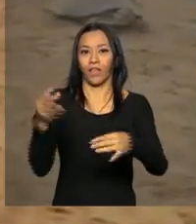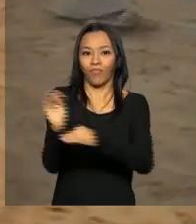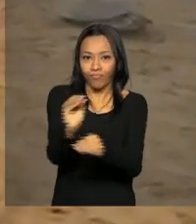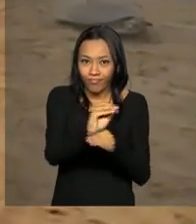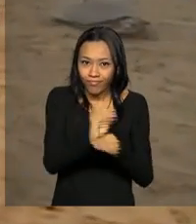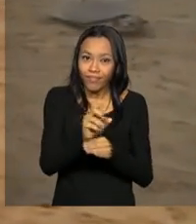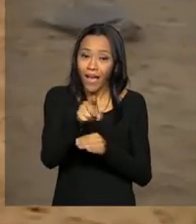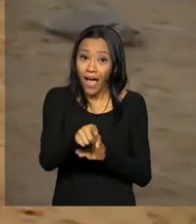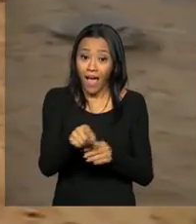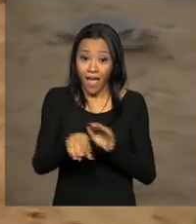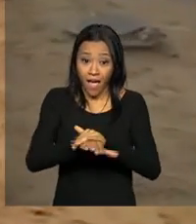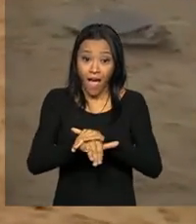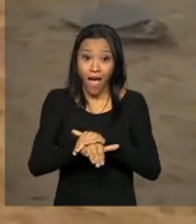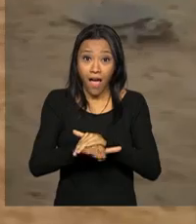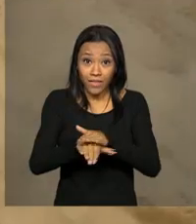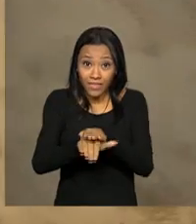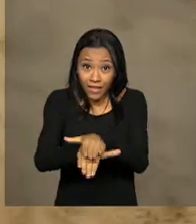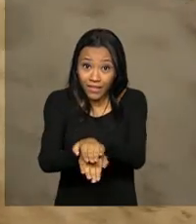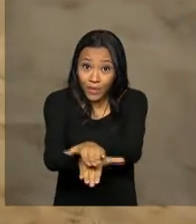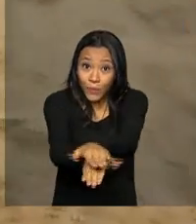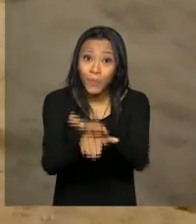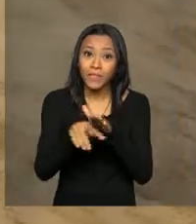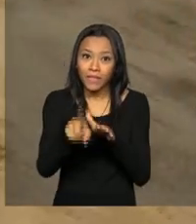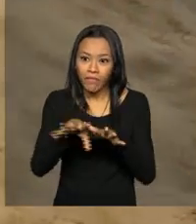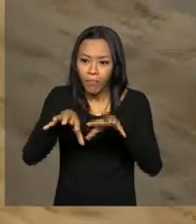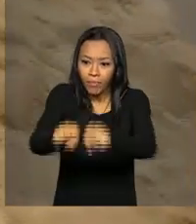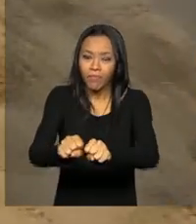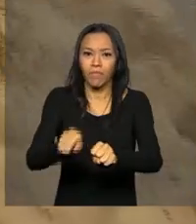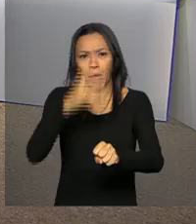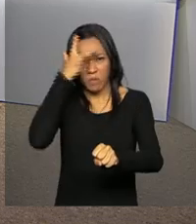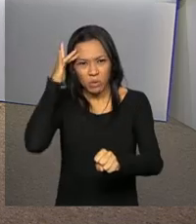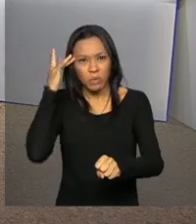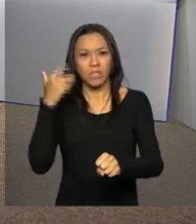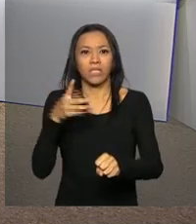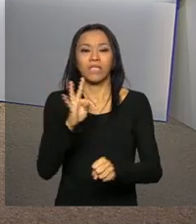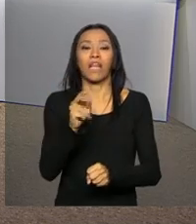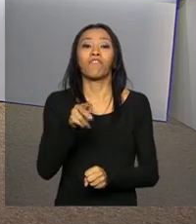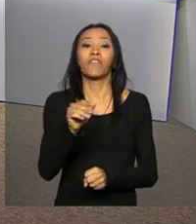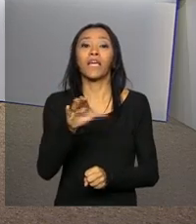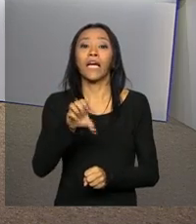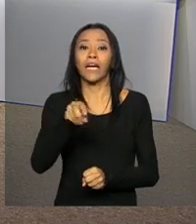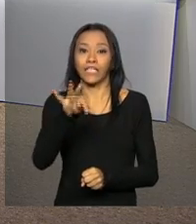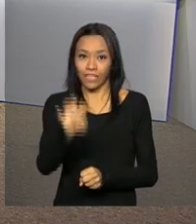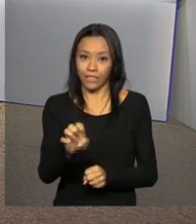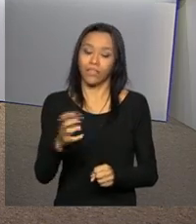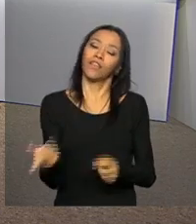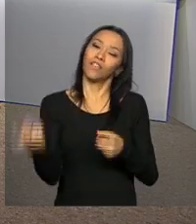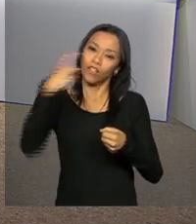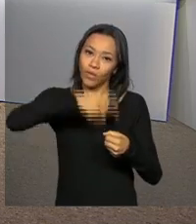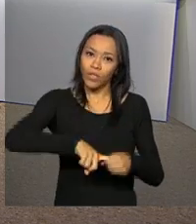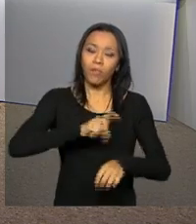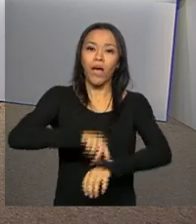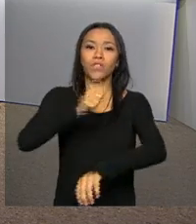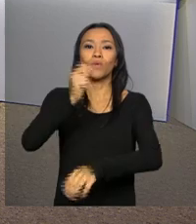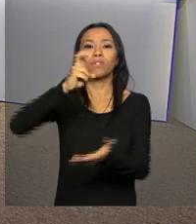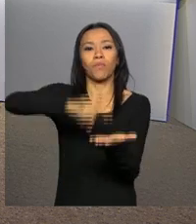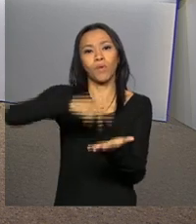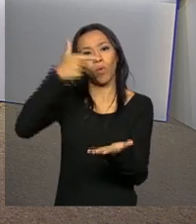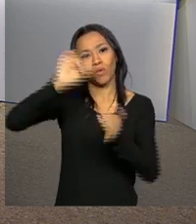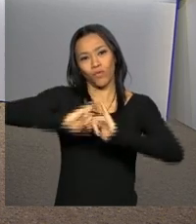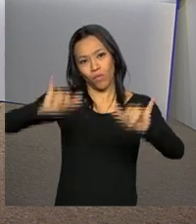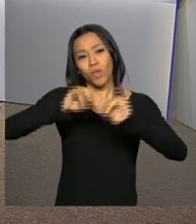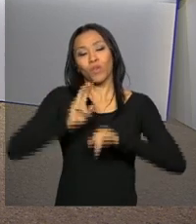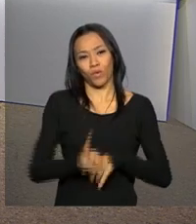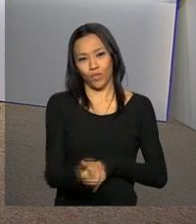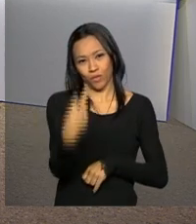tartarugas estavam em poder de uma quadrilha de traficantes. E nós voltamos às 11 da manhã com outras informações.